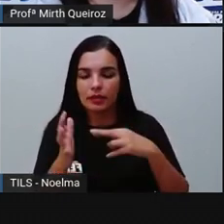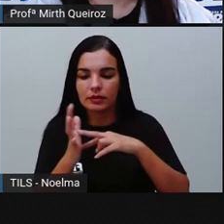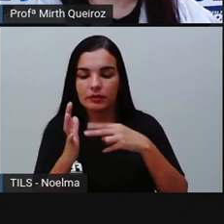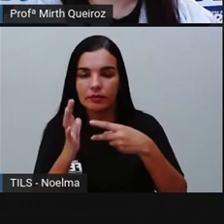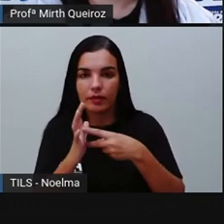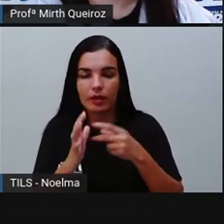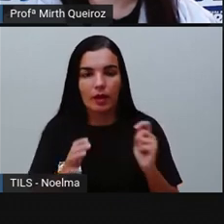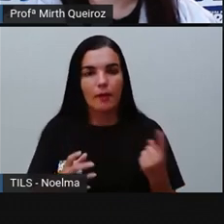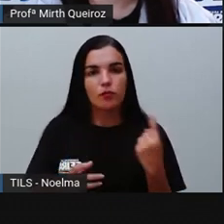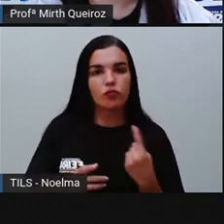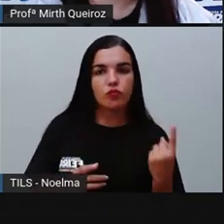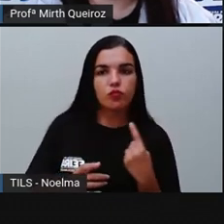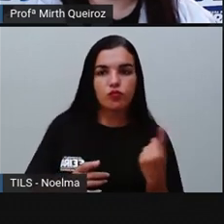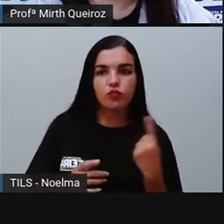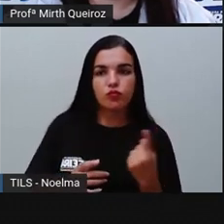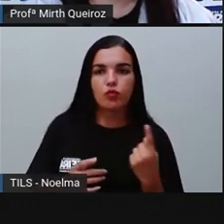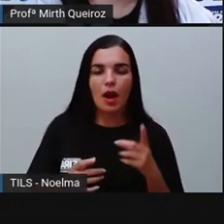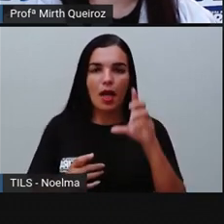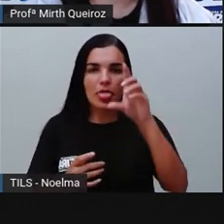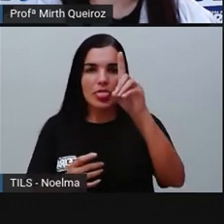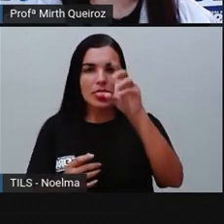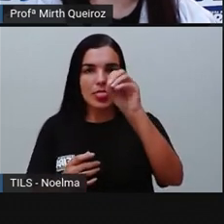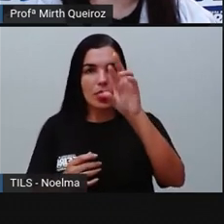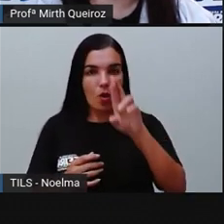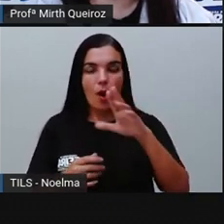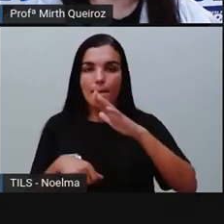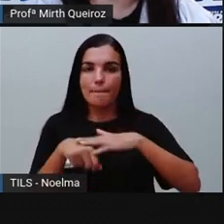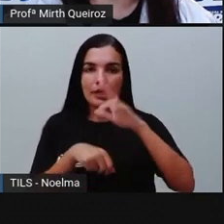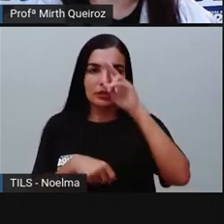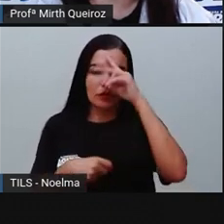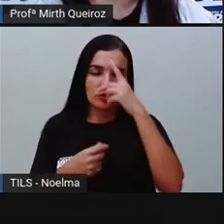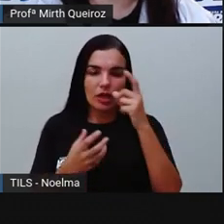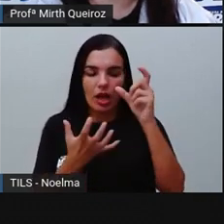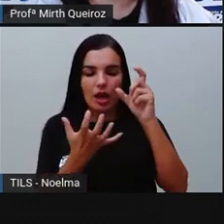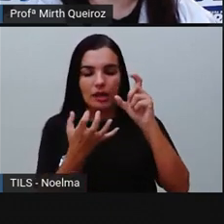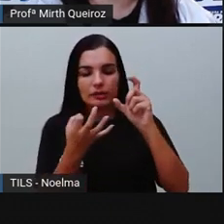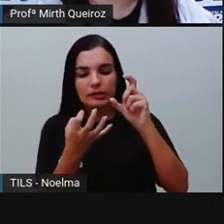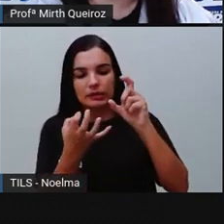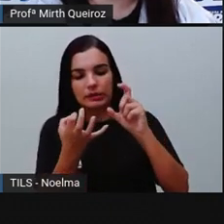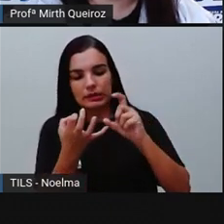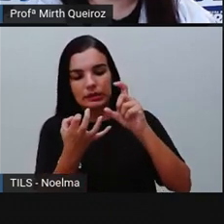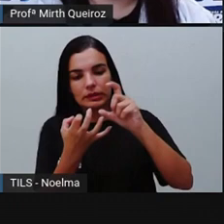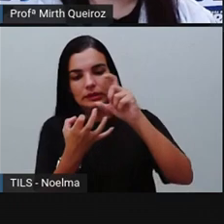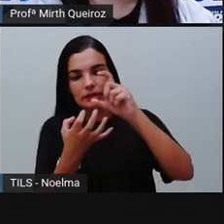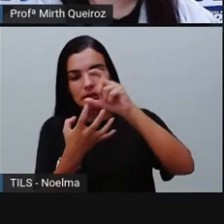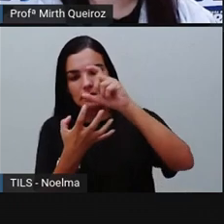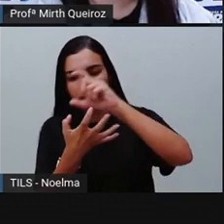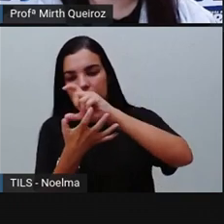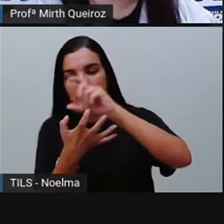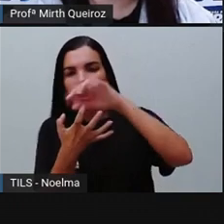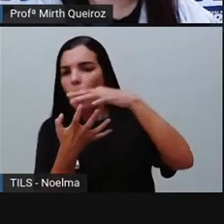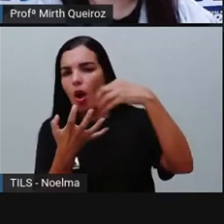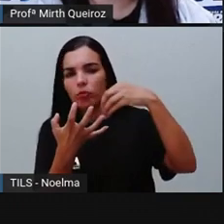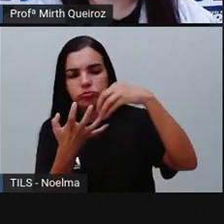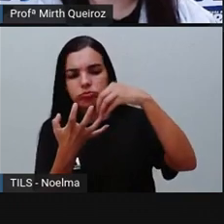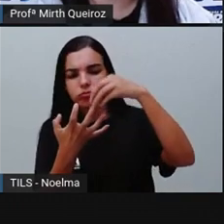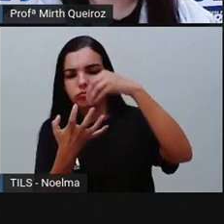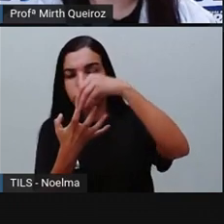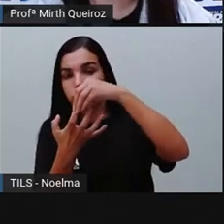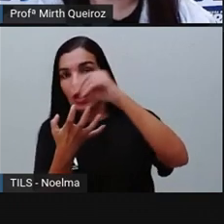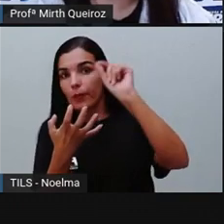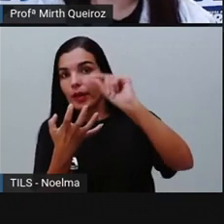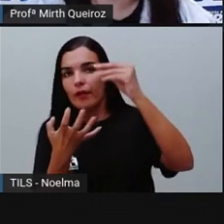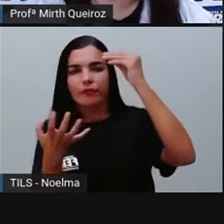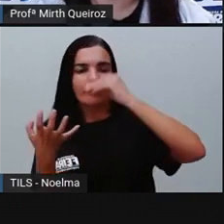dor tem maior intensidade. E as demais sílabas são chamadas de sílabas átonas, que são sílabas pronunciadas